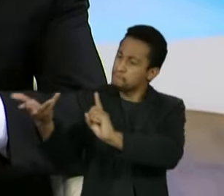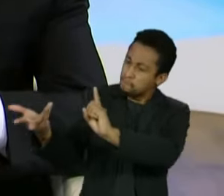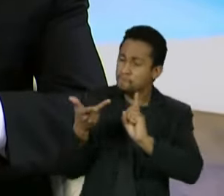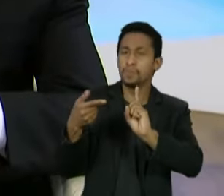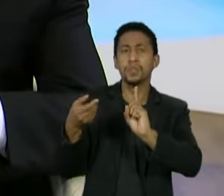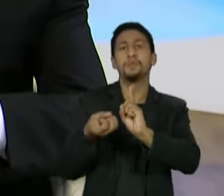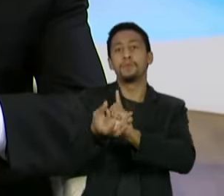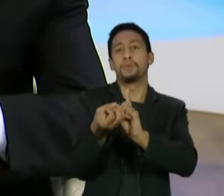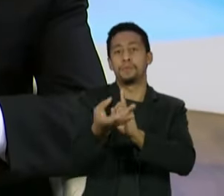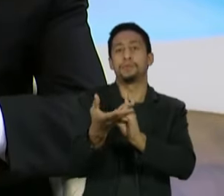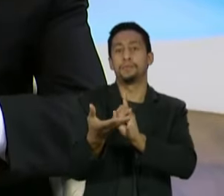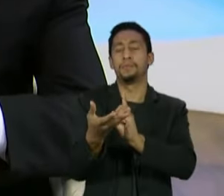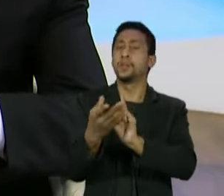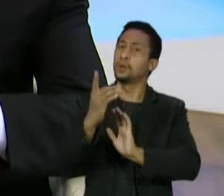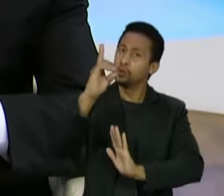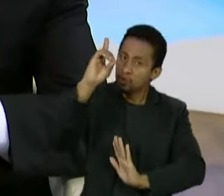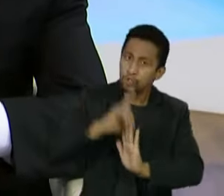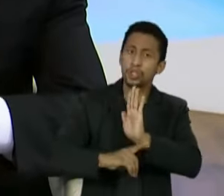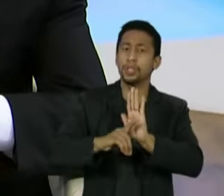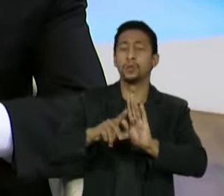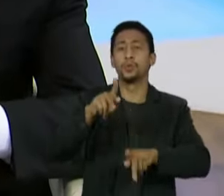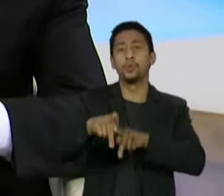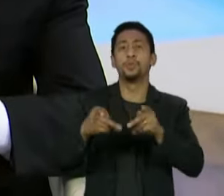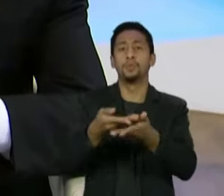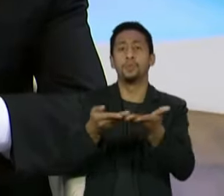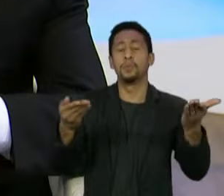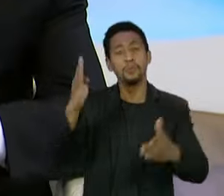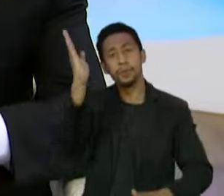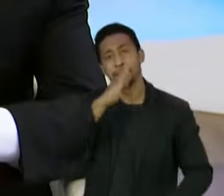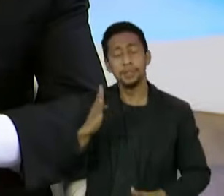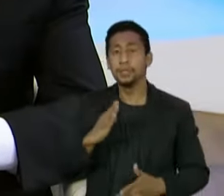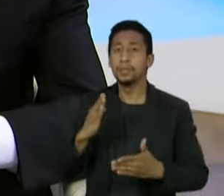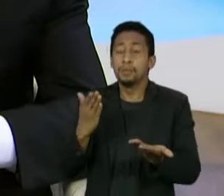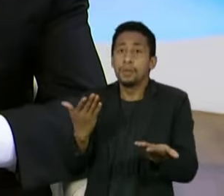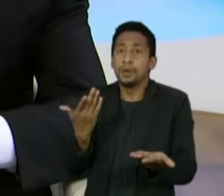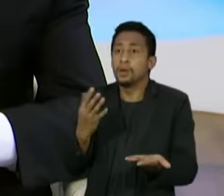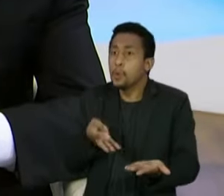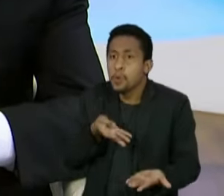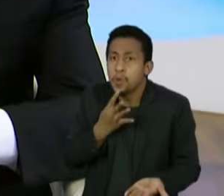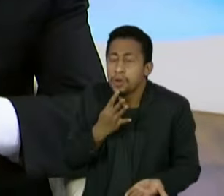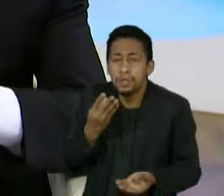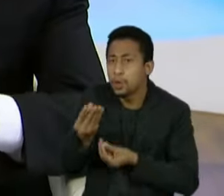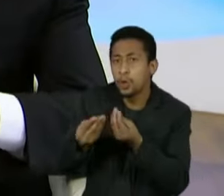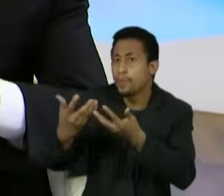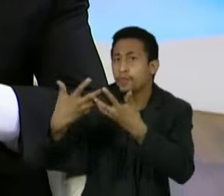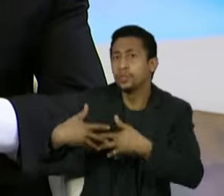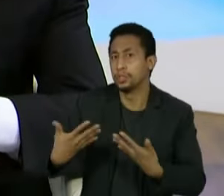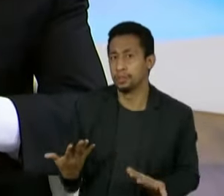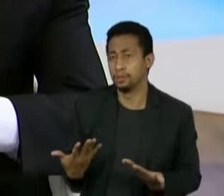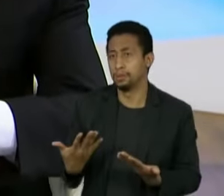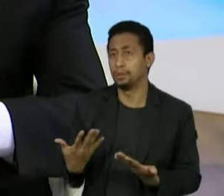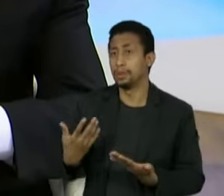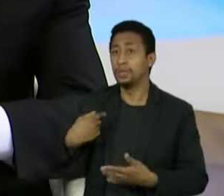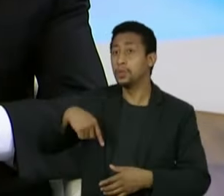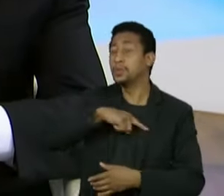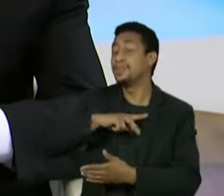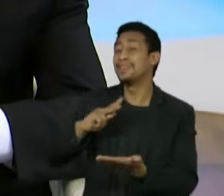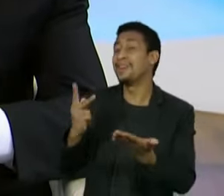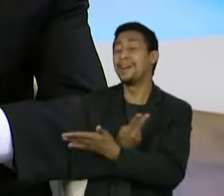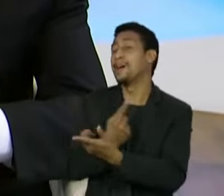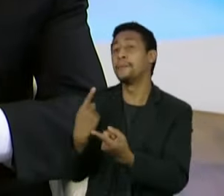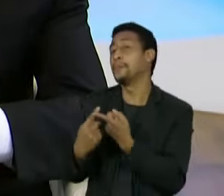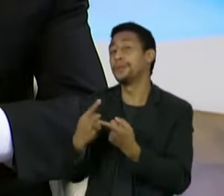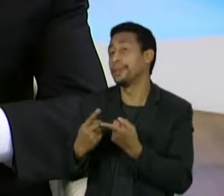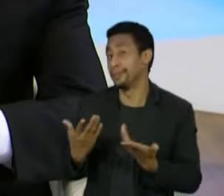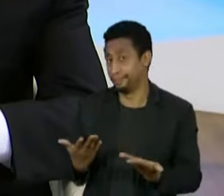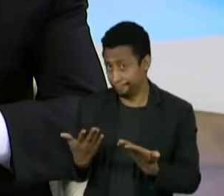que dê para o brasileiro o direito de conhecer a verdade, como é que as coisas acontecem no Brasil. Por que a gente erra tanto? A gente erra porque tem um sistema que só vai se